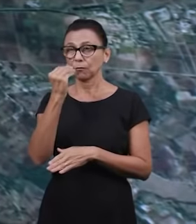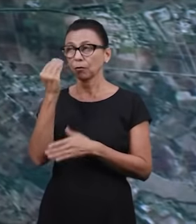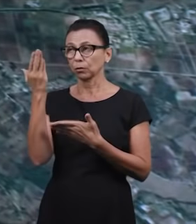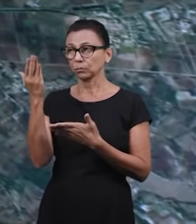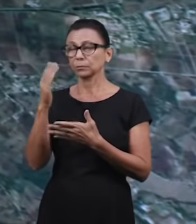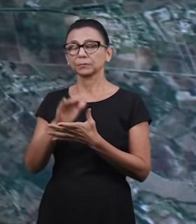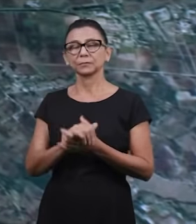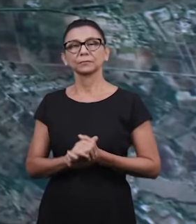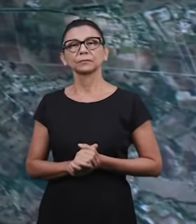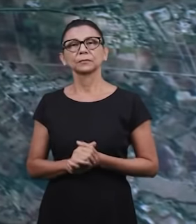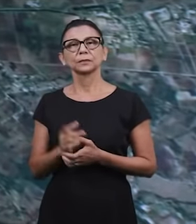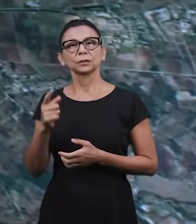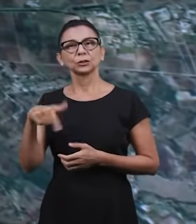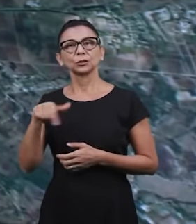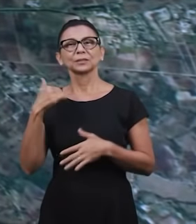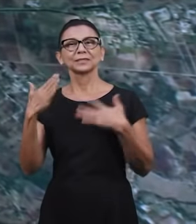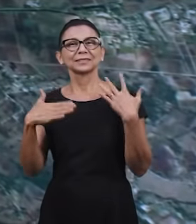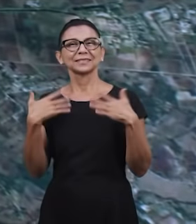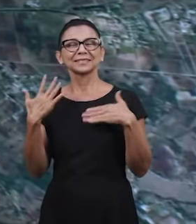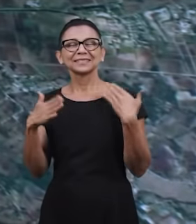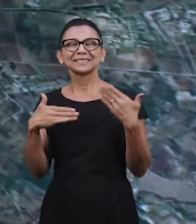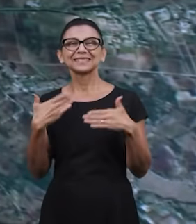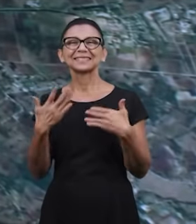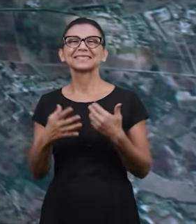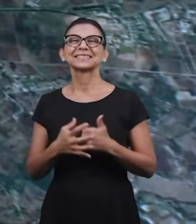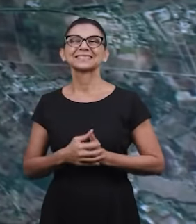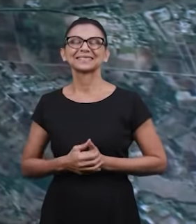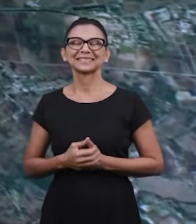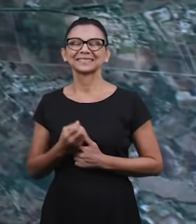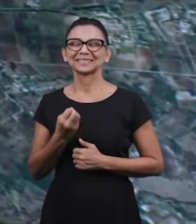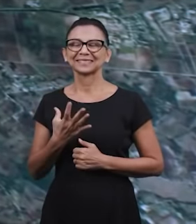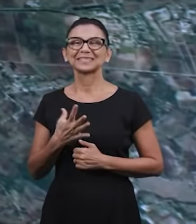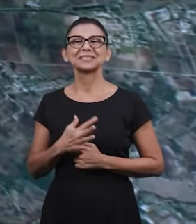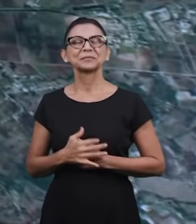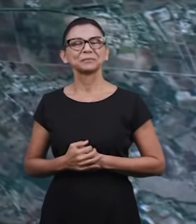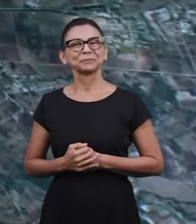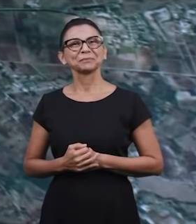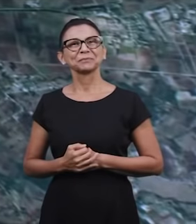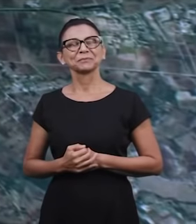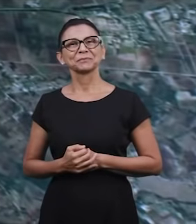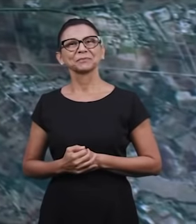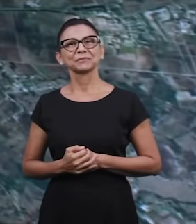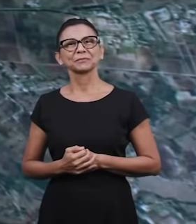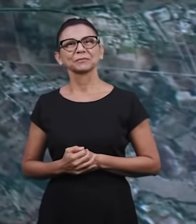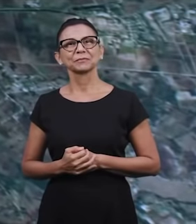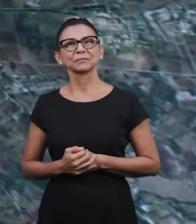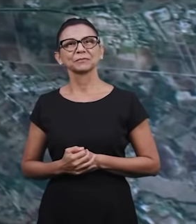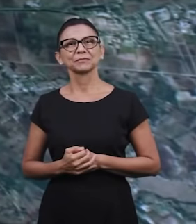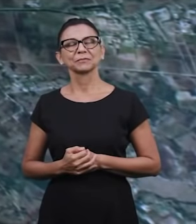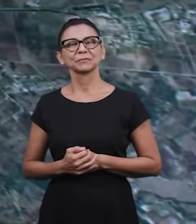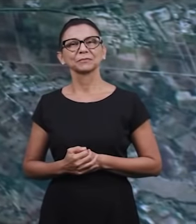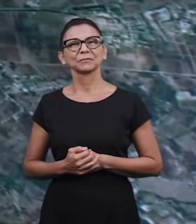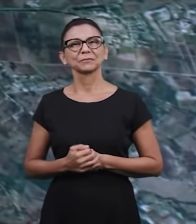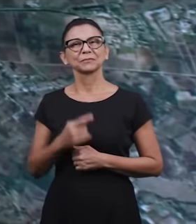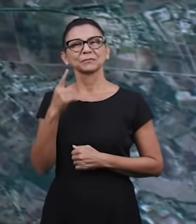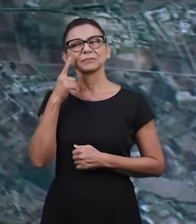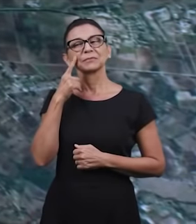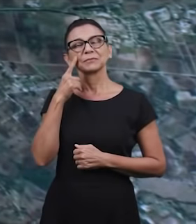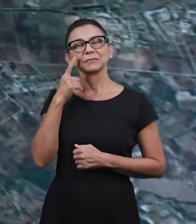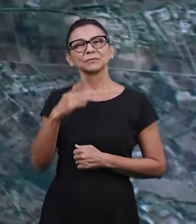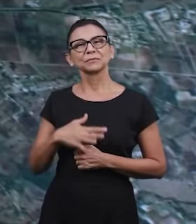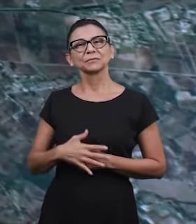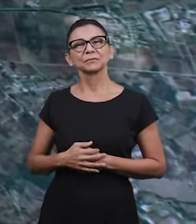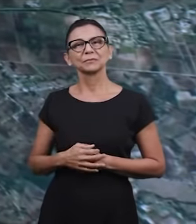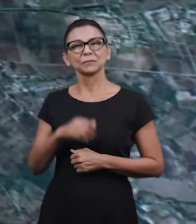pandemia. Por isso as fotos estão aí com os irmãos, alegres, louvado seja o nome do Senhor. Quem vai dar então a primeira informação